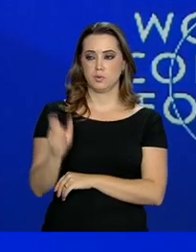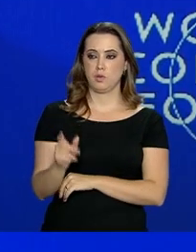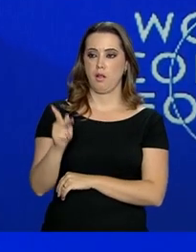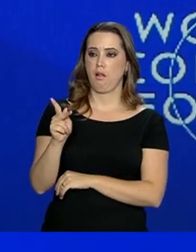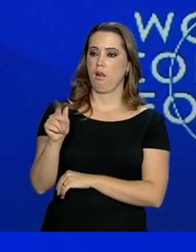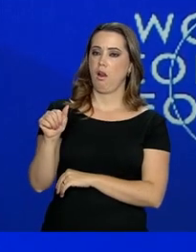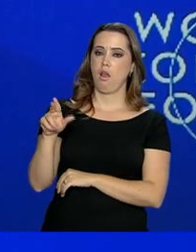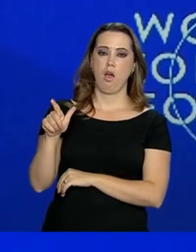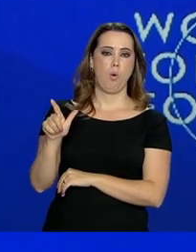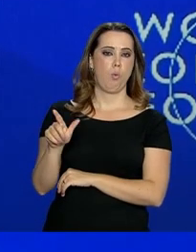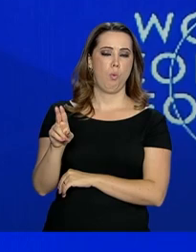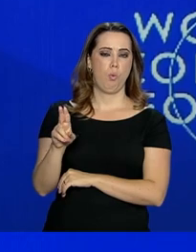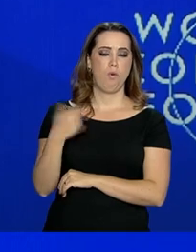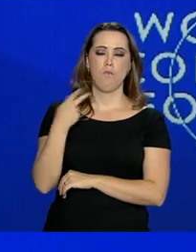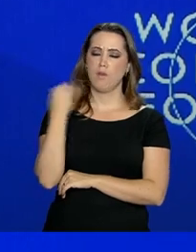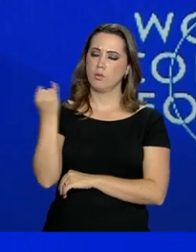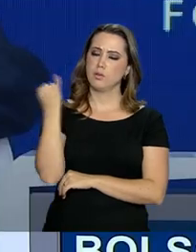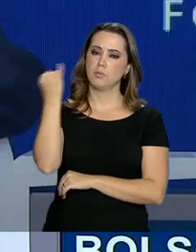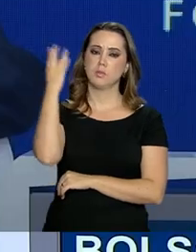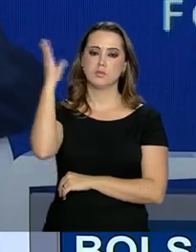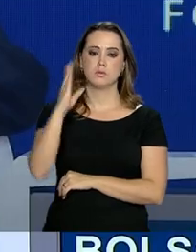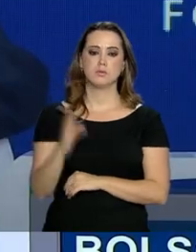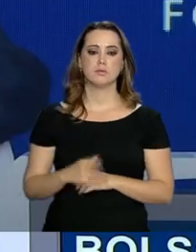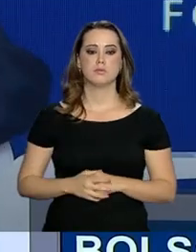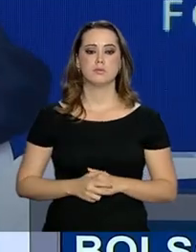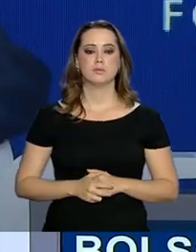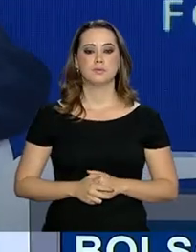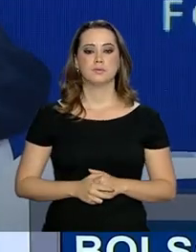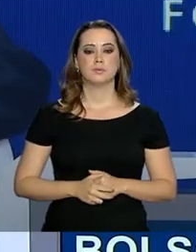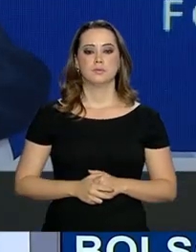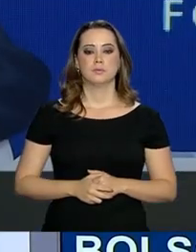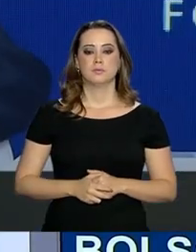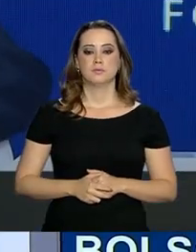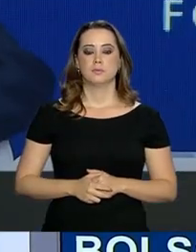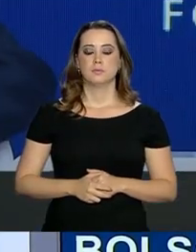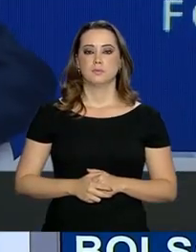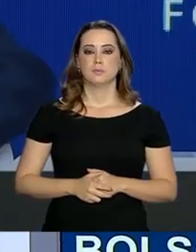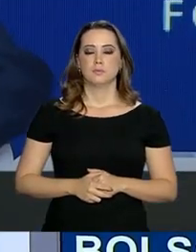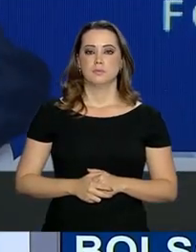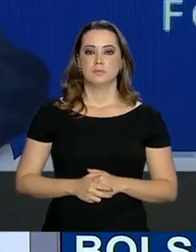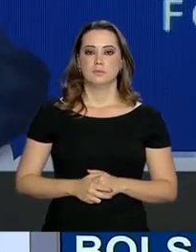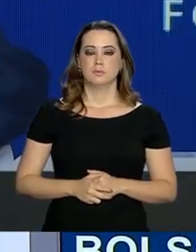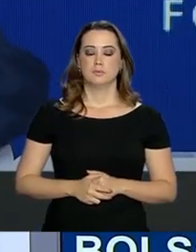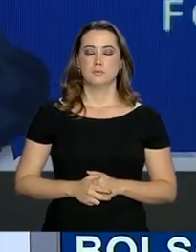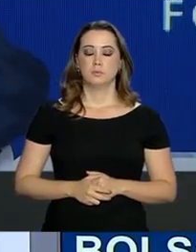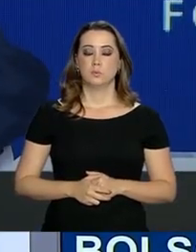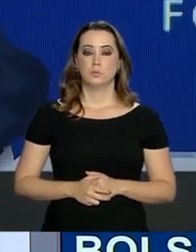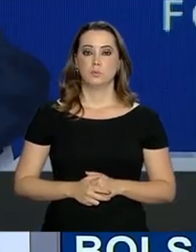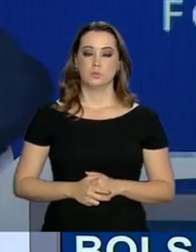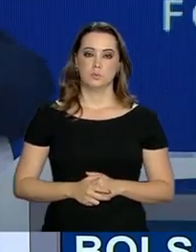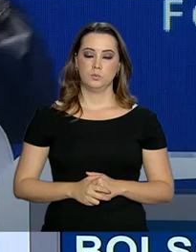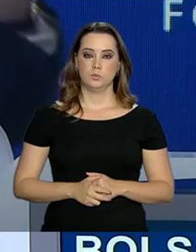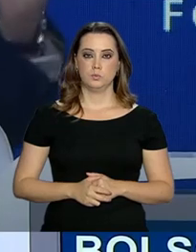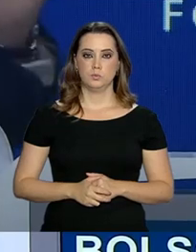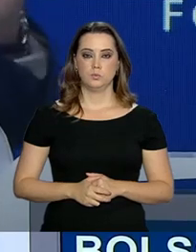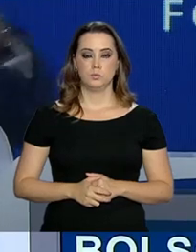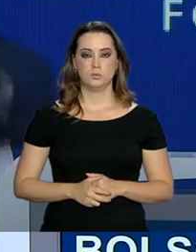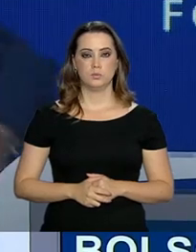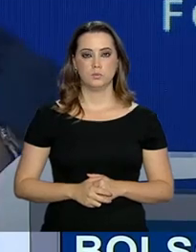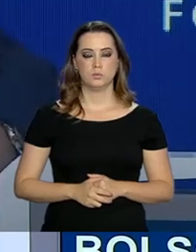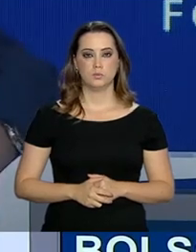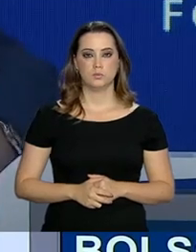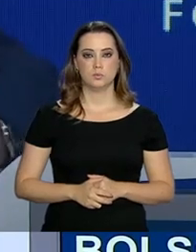Schwab, ressaltou a importância do Brasil. Eu acho que o Brasil é importante para o mundo. É um grande